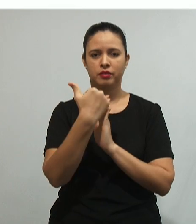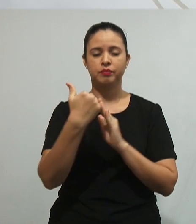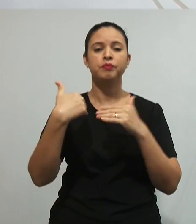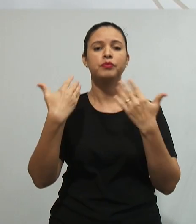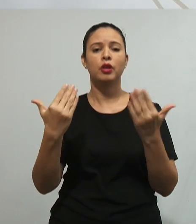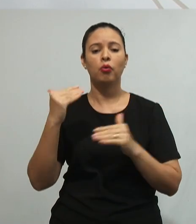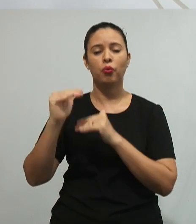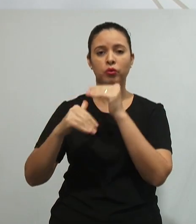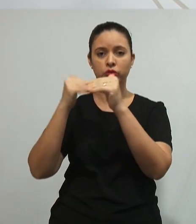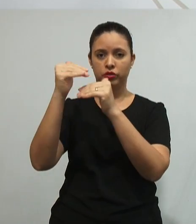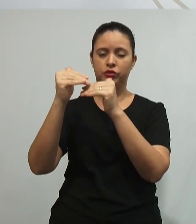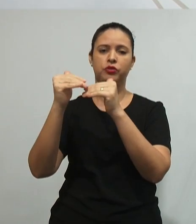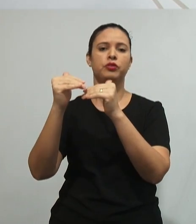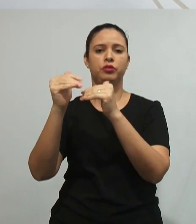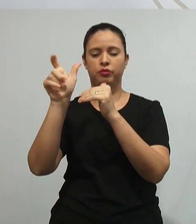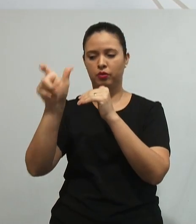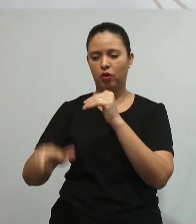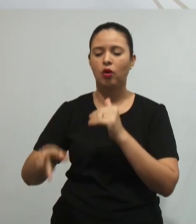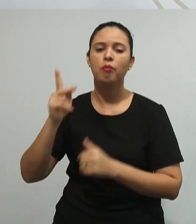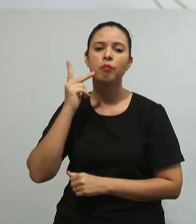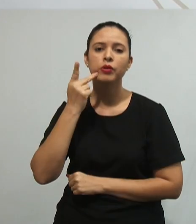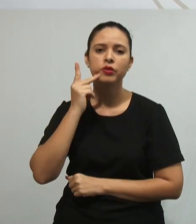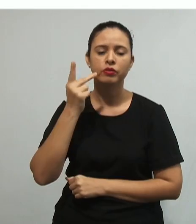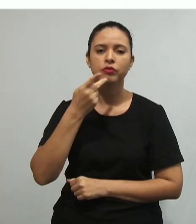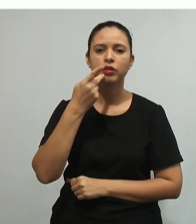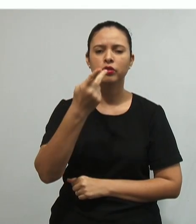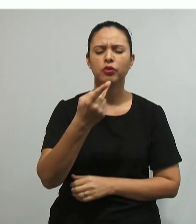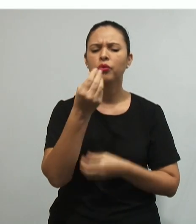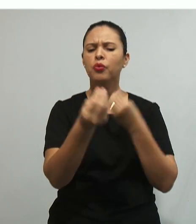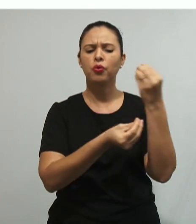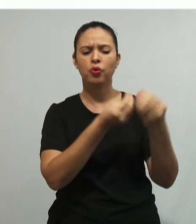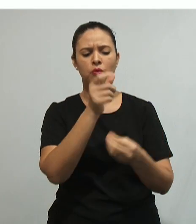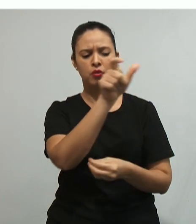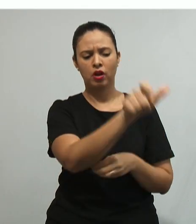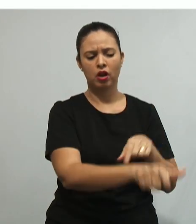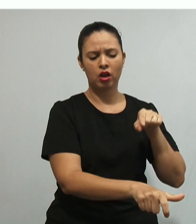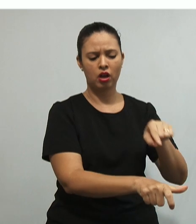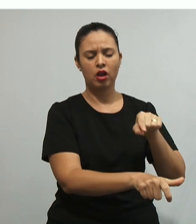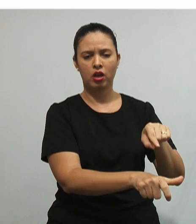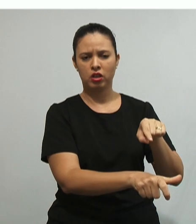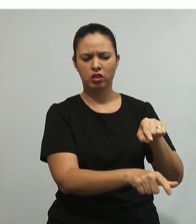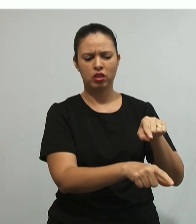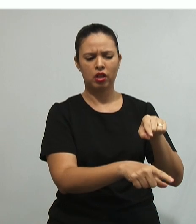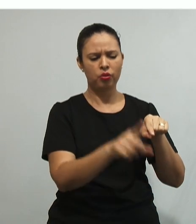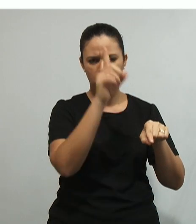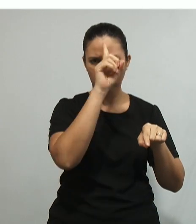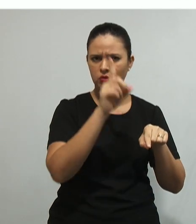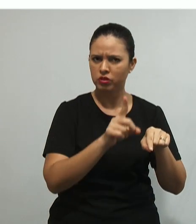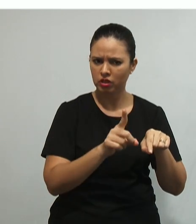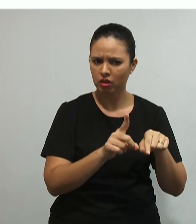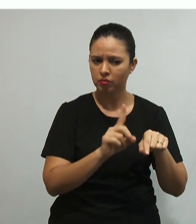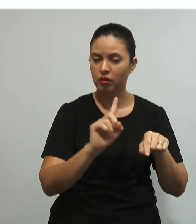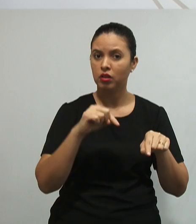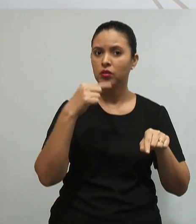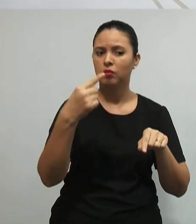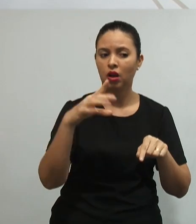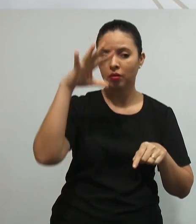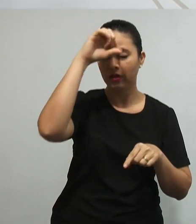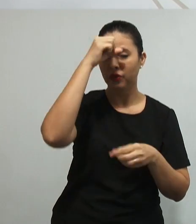construtivismo, para o Piaget, como se dá o avanço do estado de desconhecimento para o desconhecimento? Porque o que é aprender?